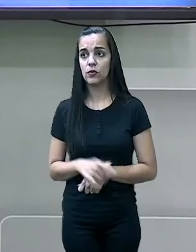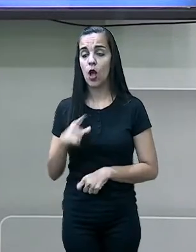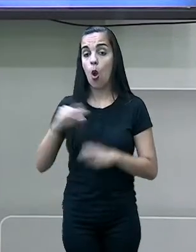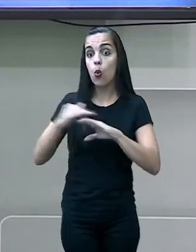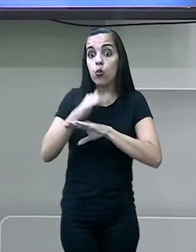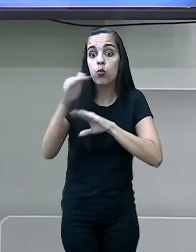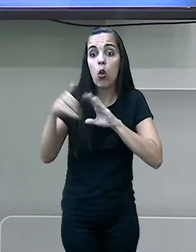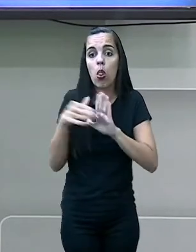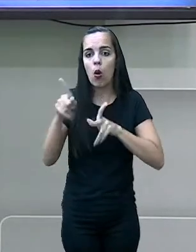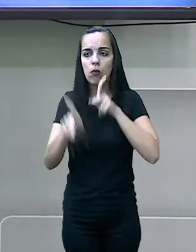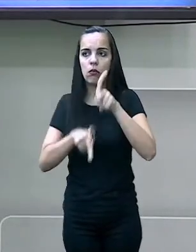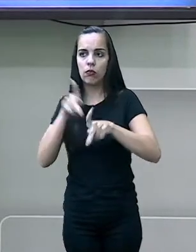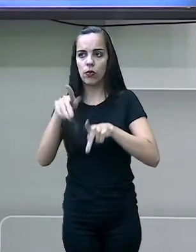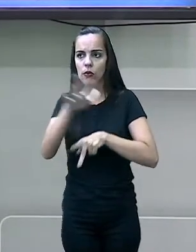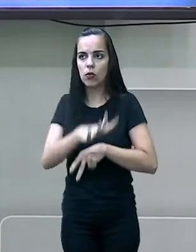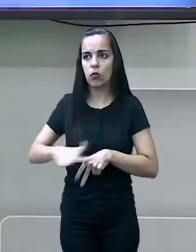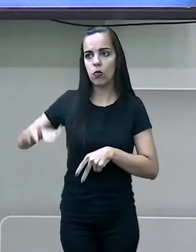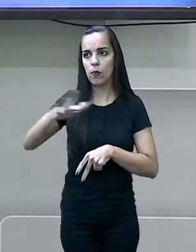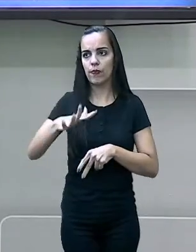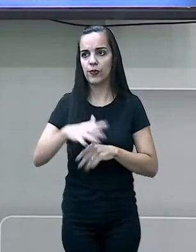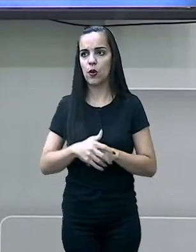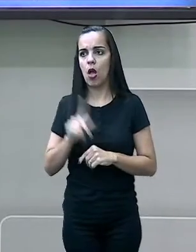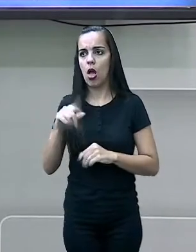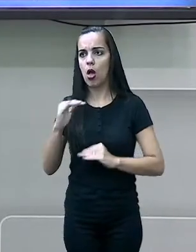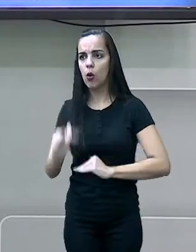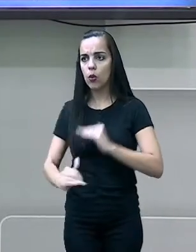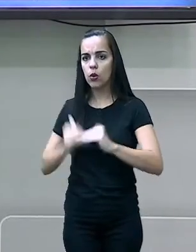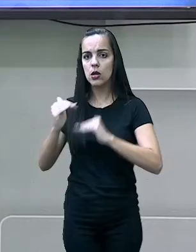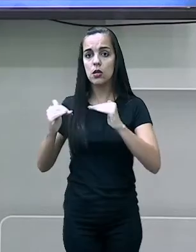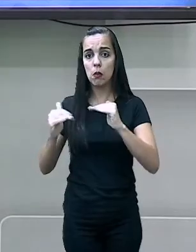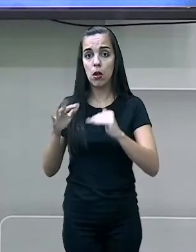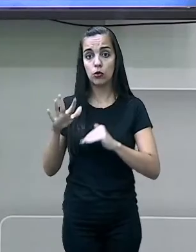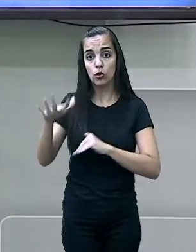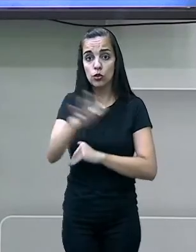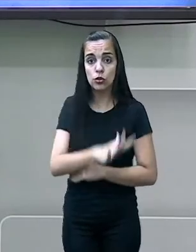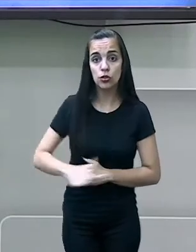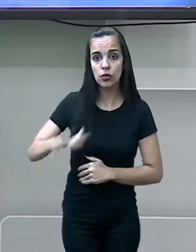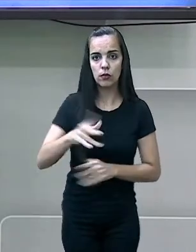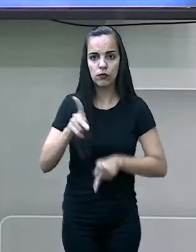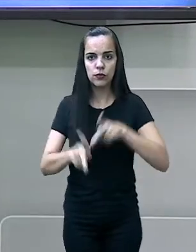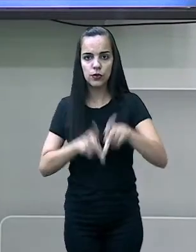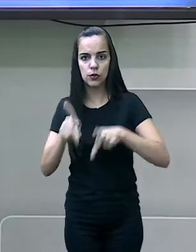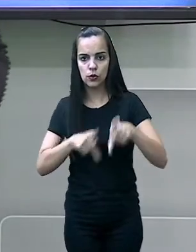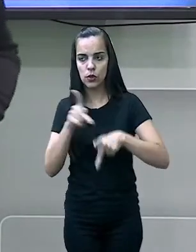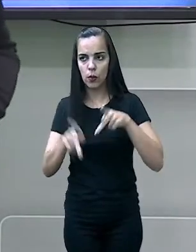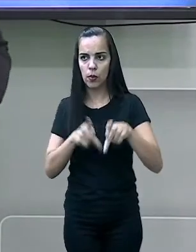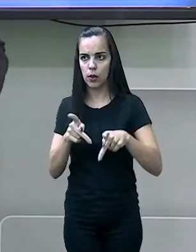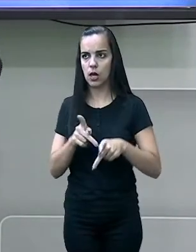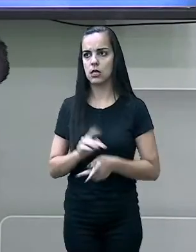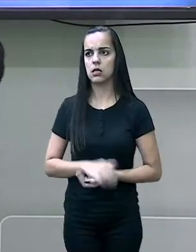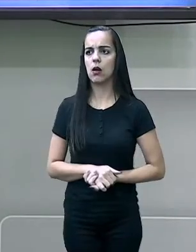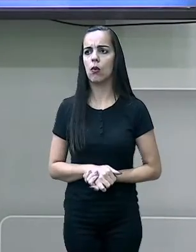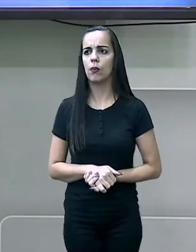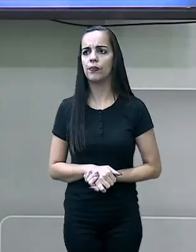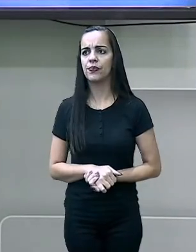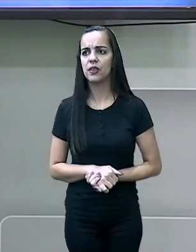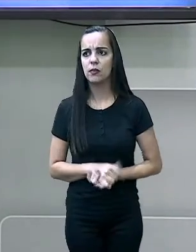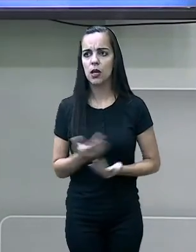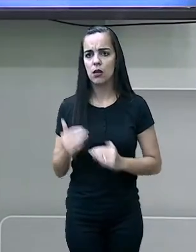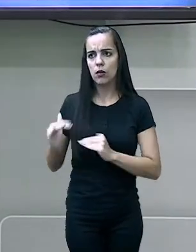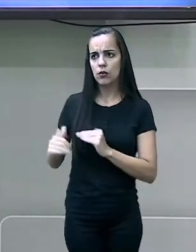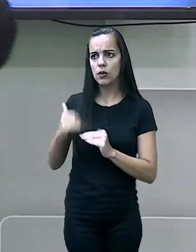E aí, quando eu falo de crescimento absoluto ou